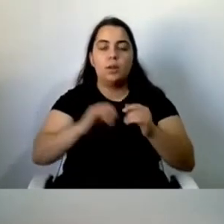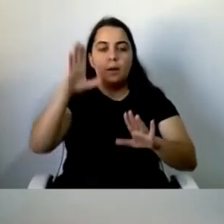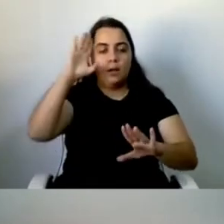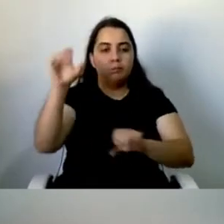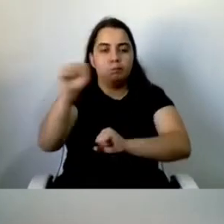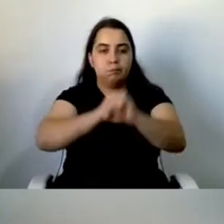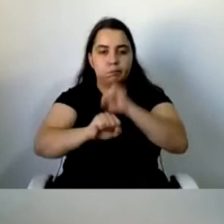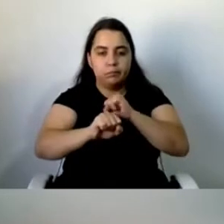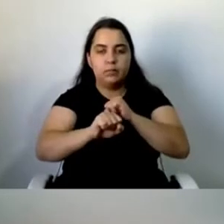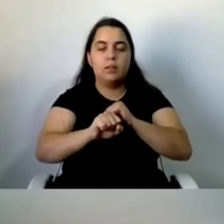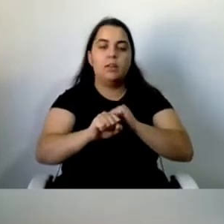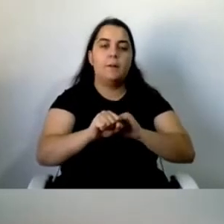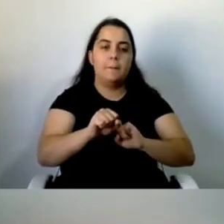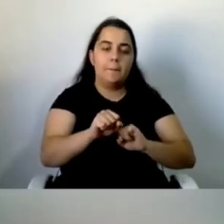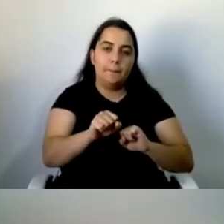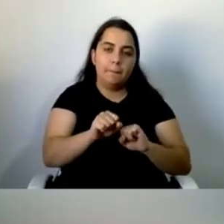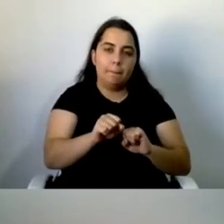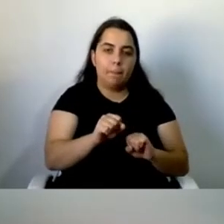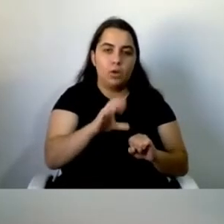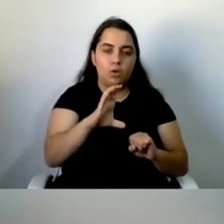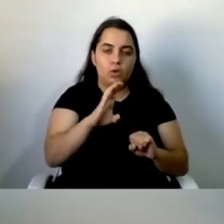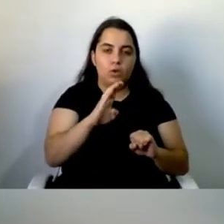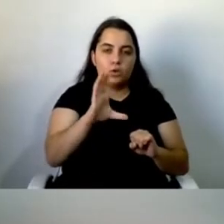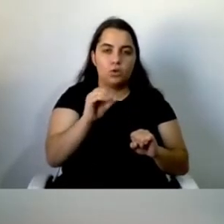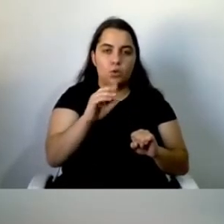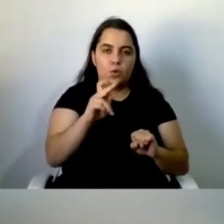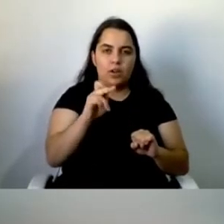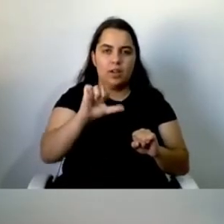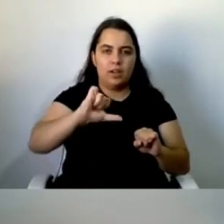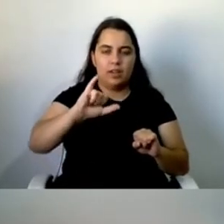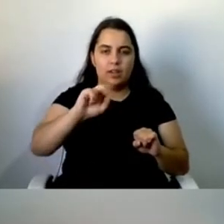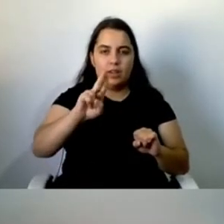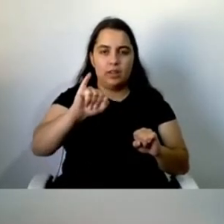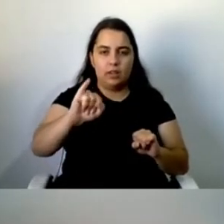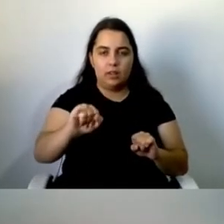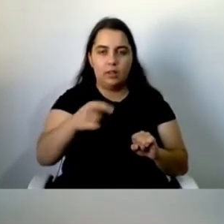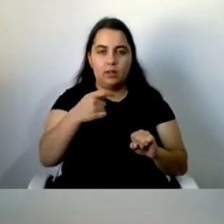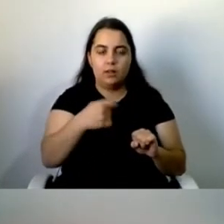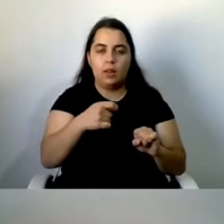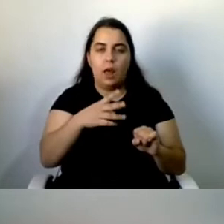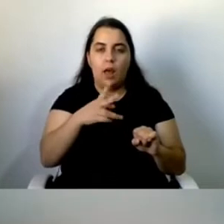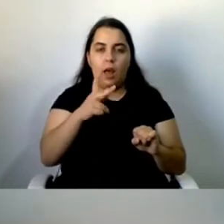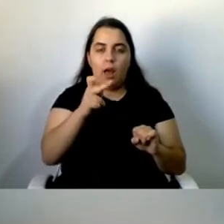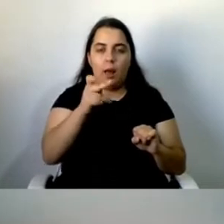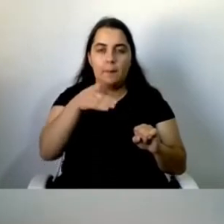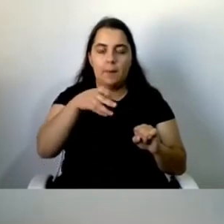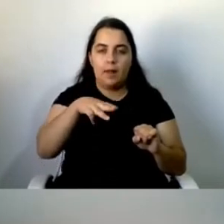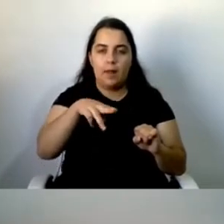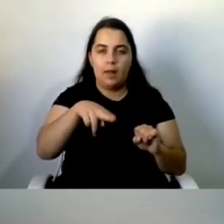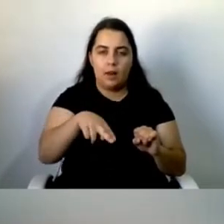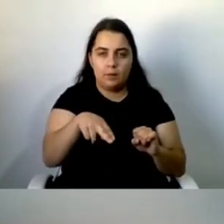Joaquim Brites, Presidente da Direção da Associação Portuguesa de Neuromusculares, APN, não me recordo se encontra, o Joaquim encontra-se.